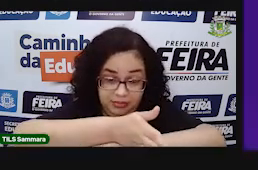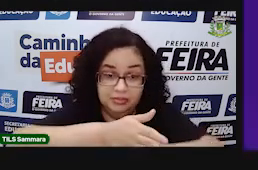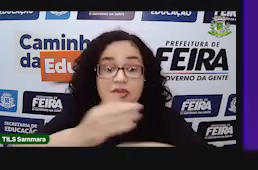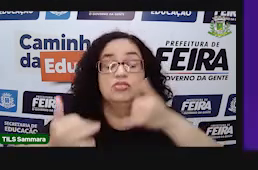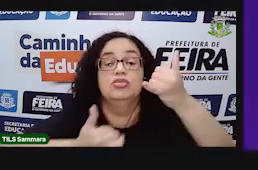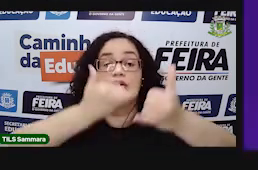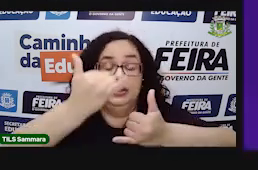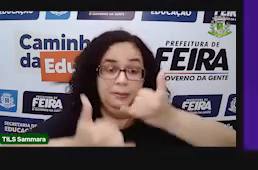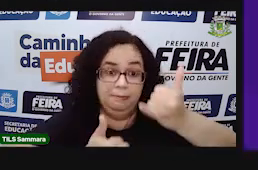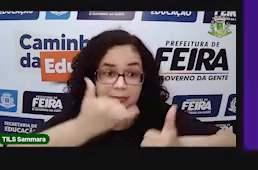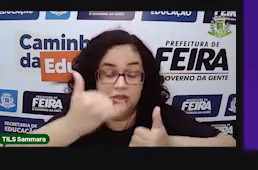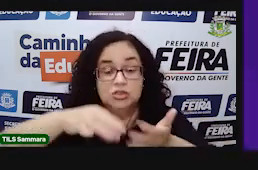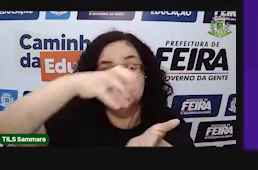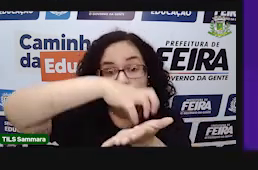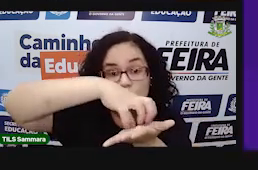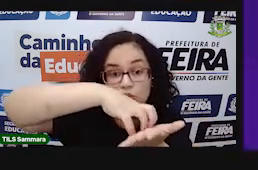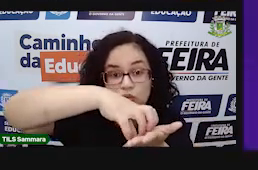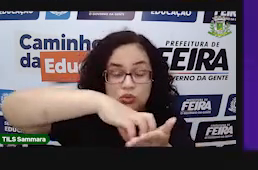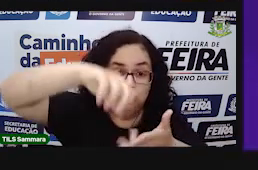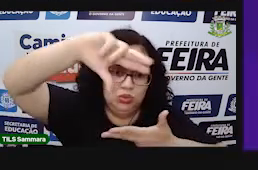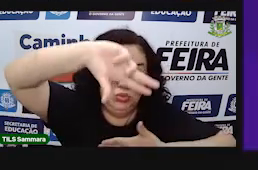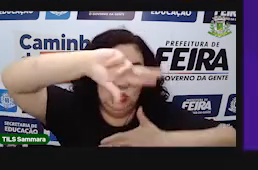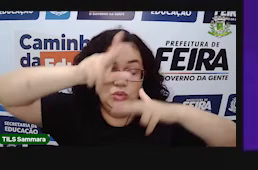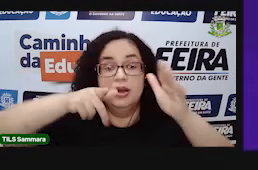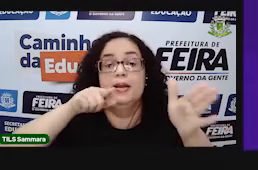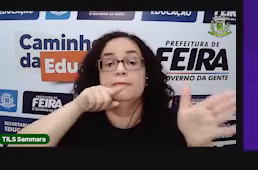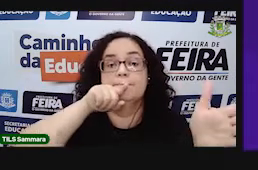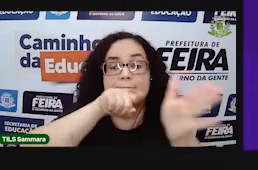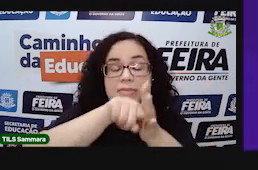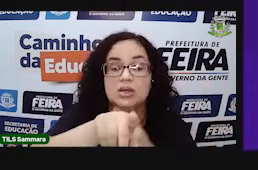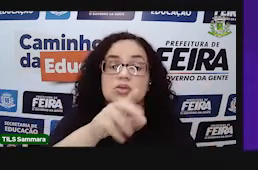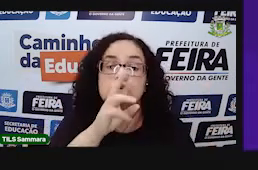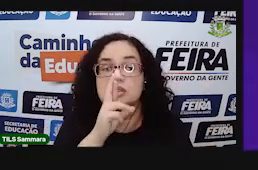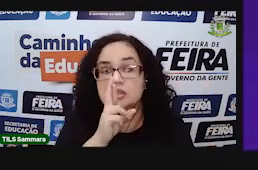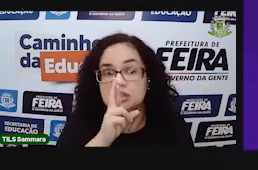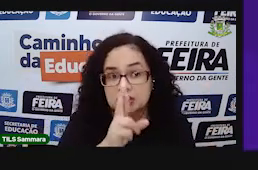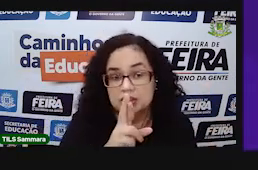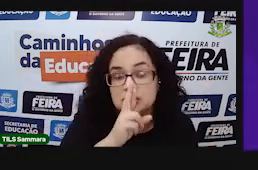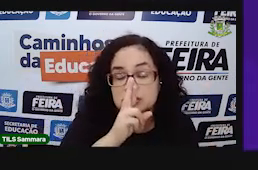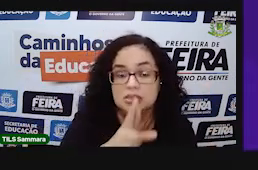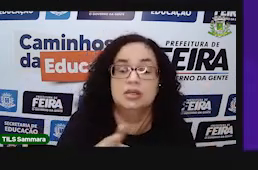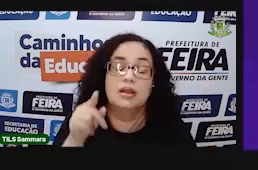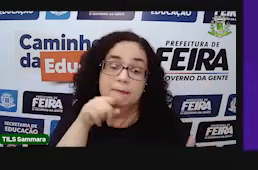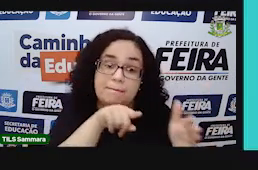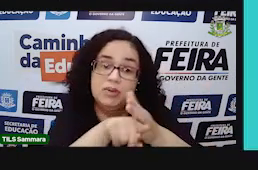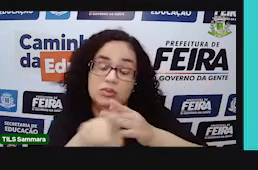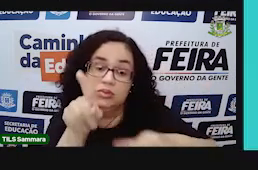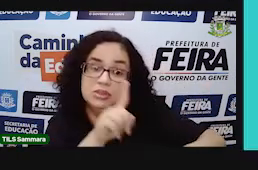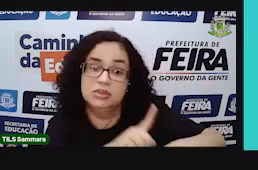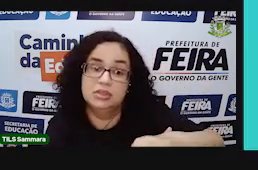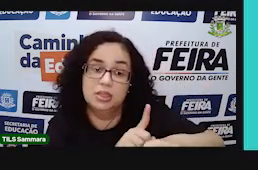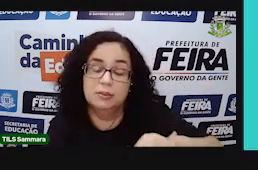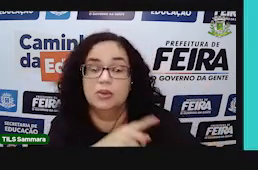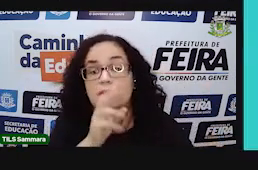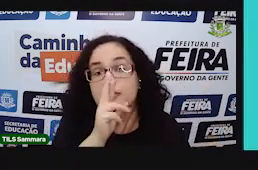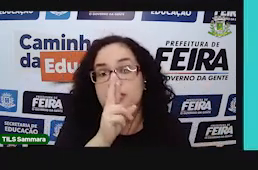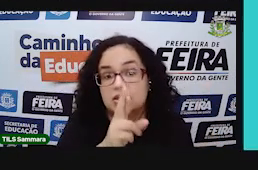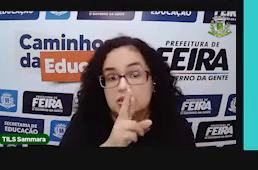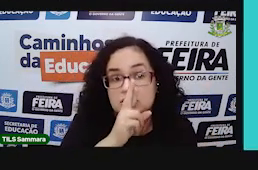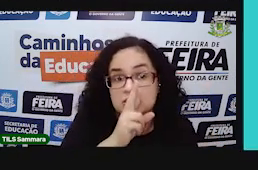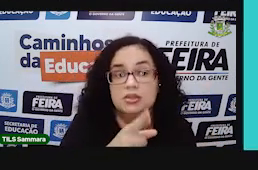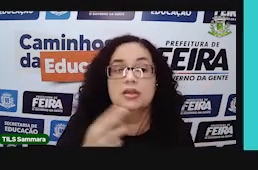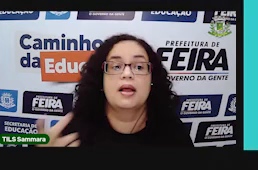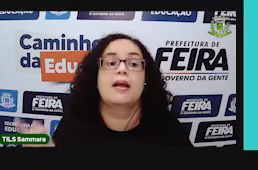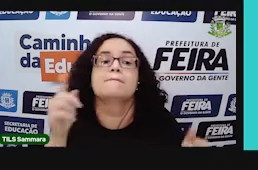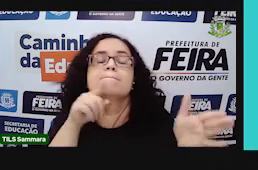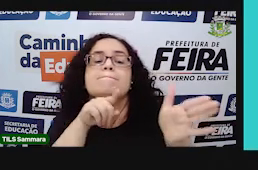Eu entrei e vamos aí ao nosso joguinho de sólidos geométricos de perguntas e respostas. cada pergunta tem um tempo para responder,